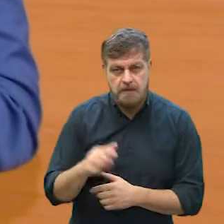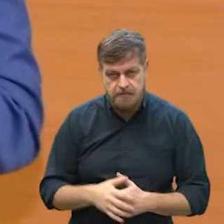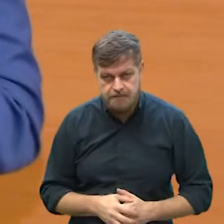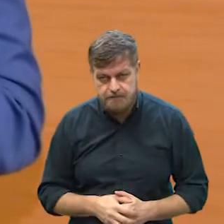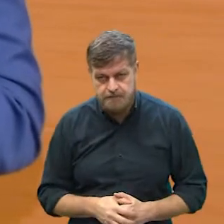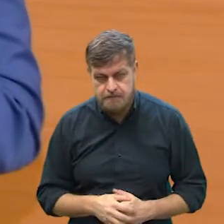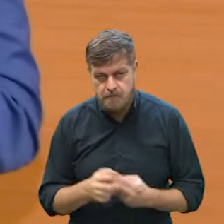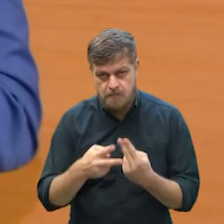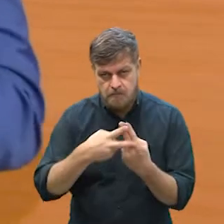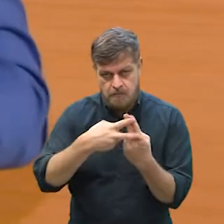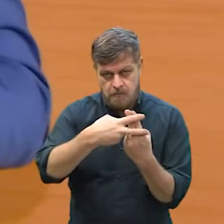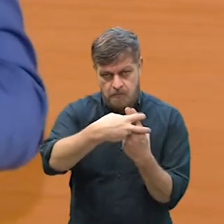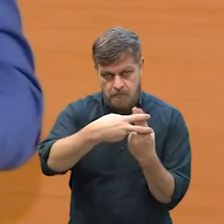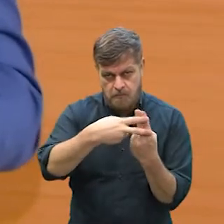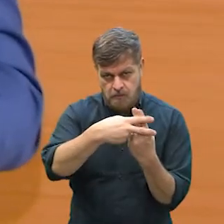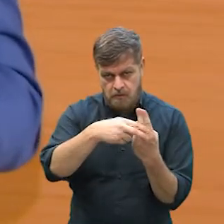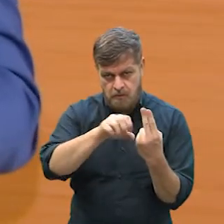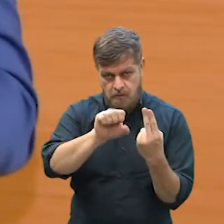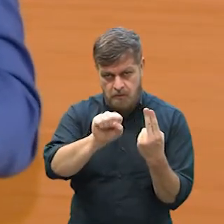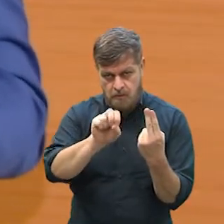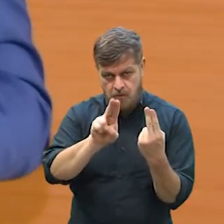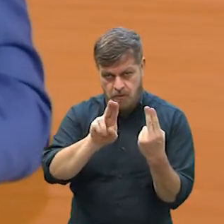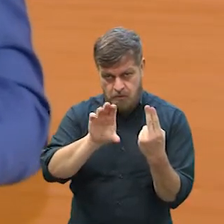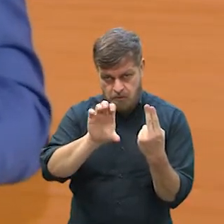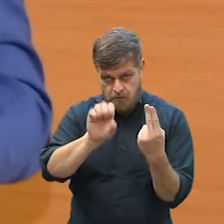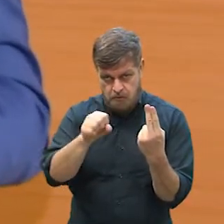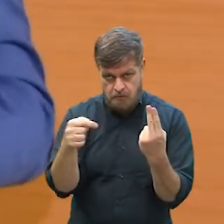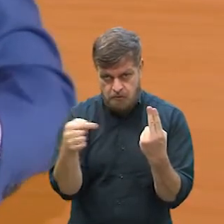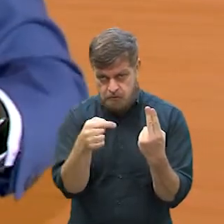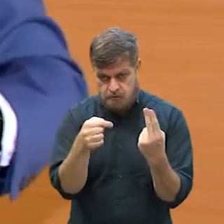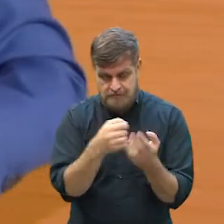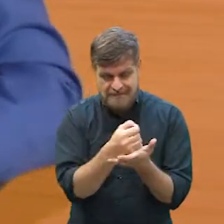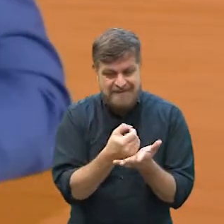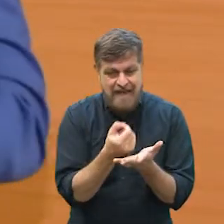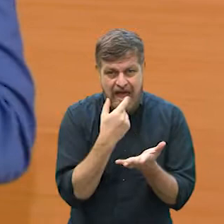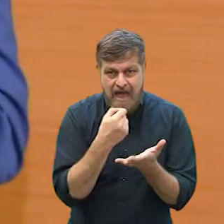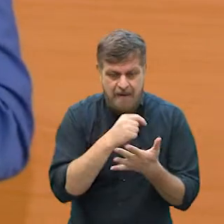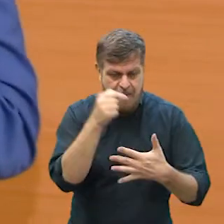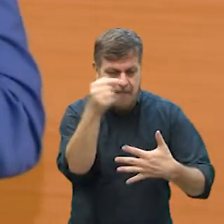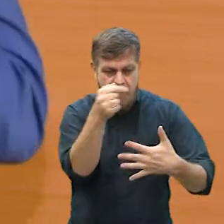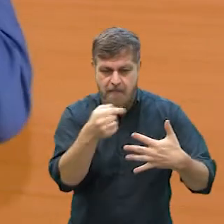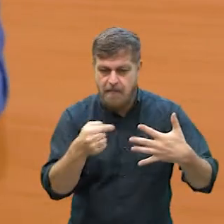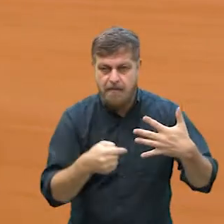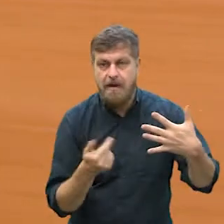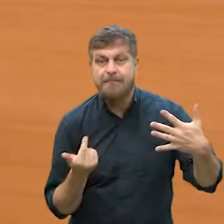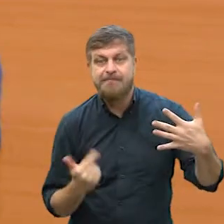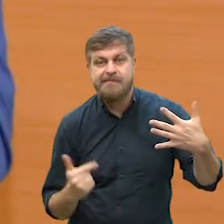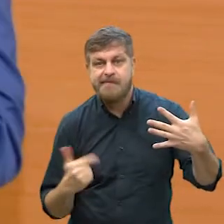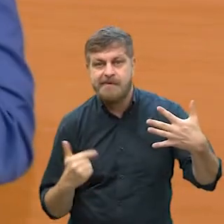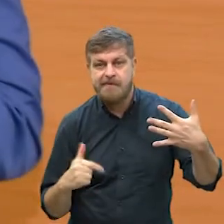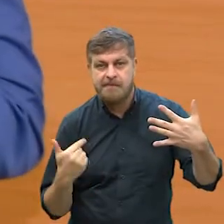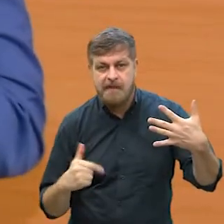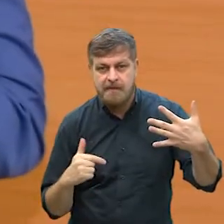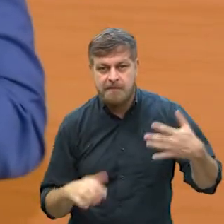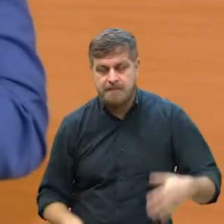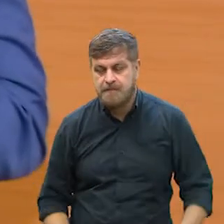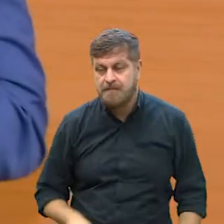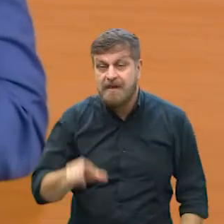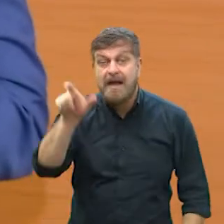justamente, ele não, o SUS, né? Ele não tem, vamos dizer, esses medicamentos todos para oferecer para o cidadão